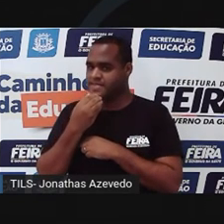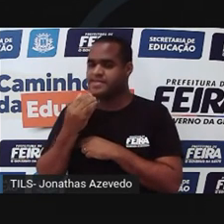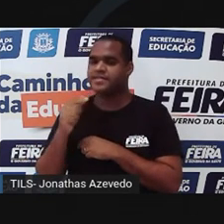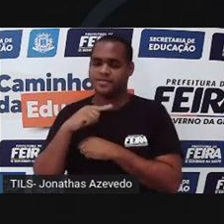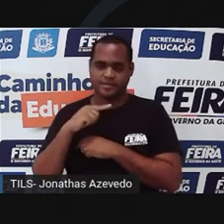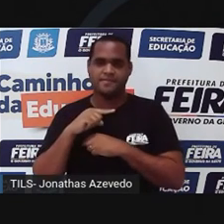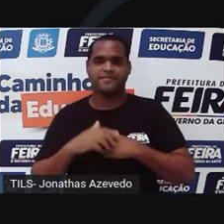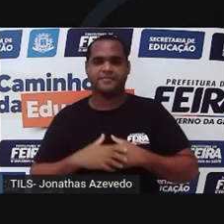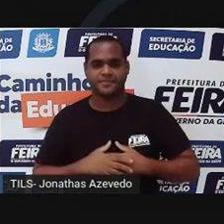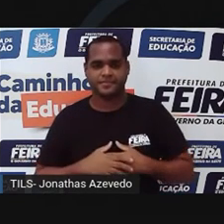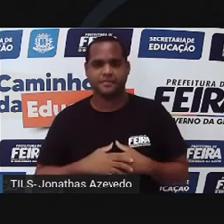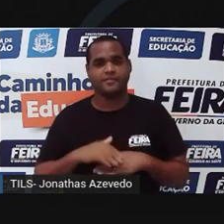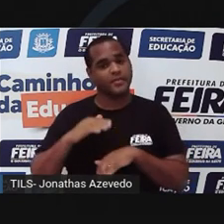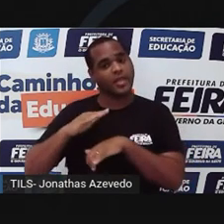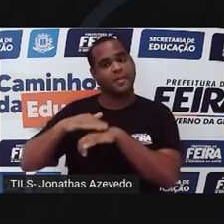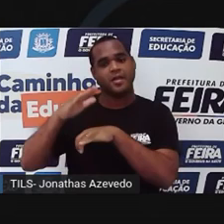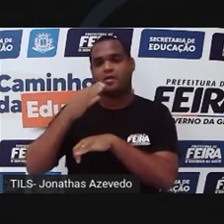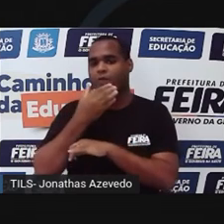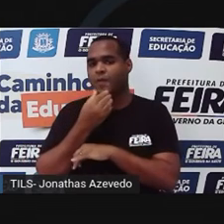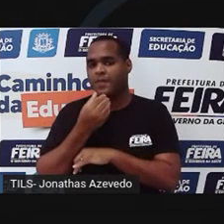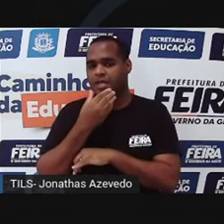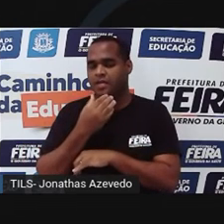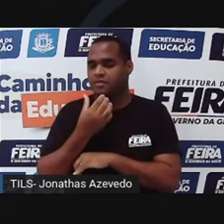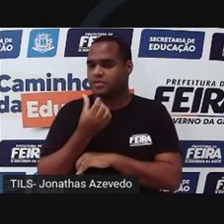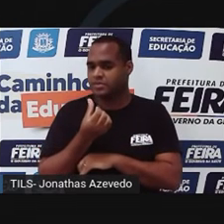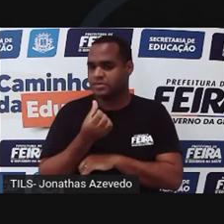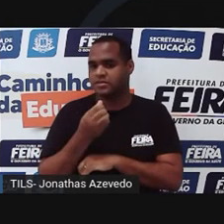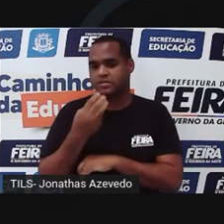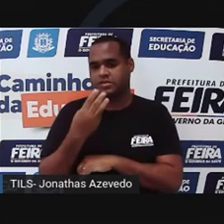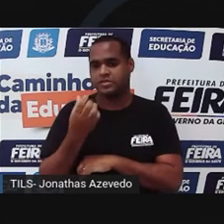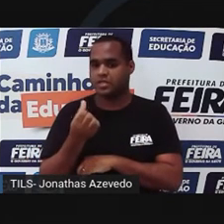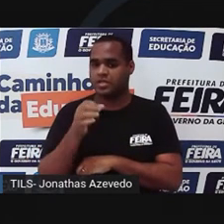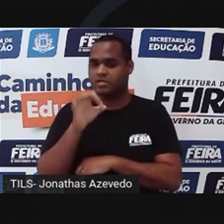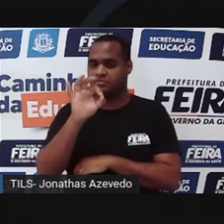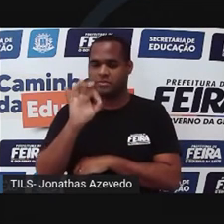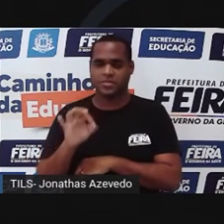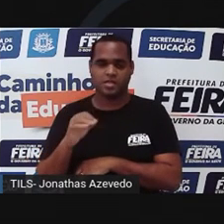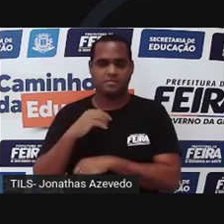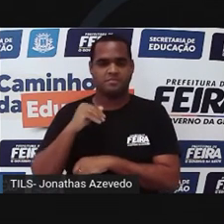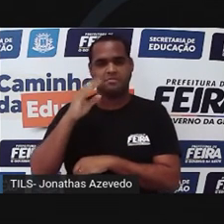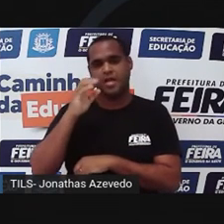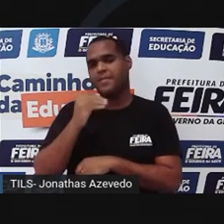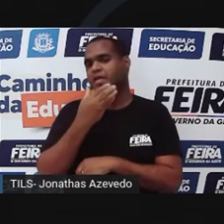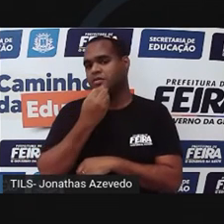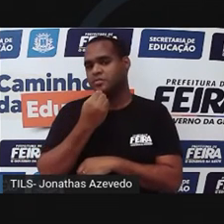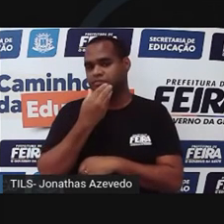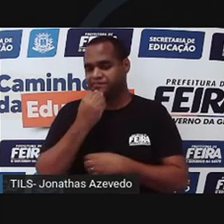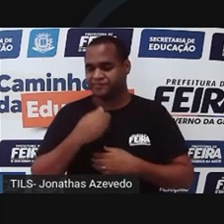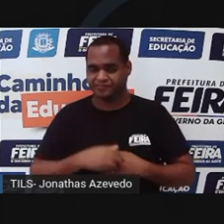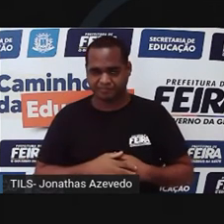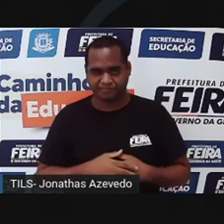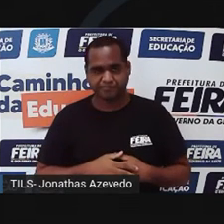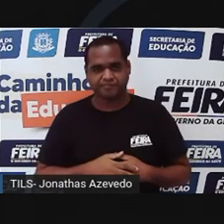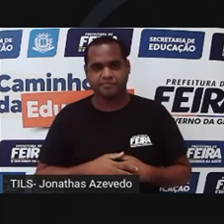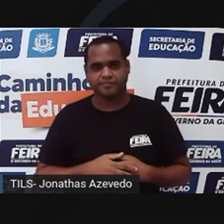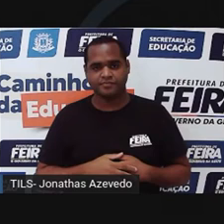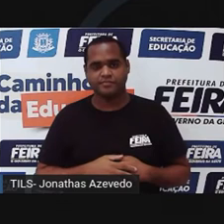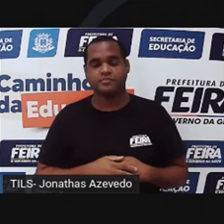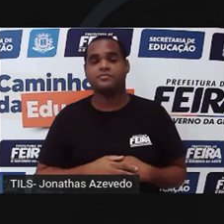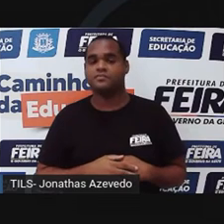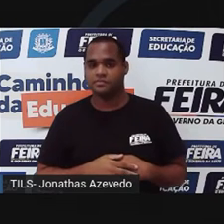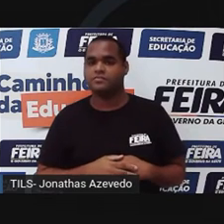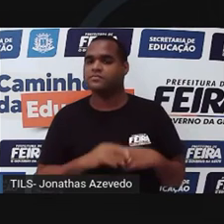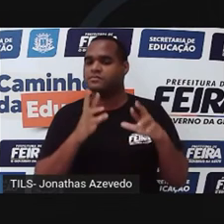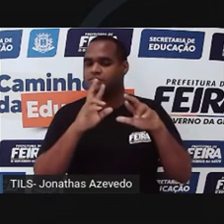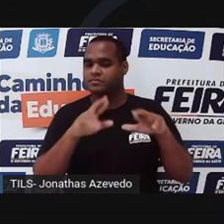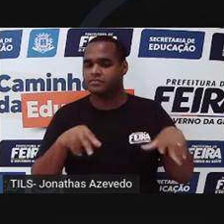A incidência é maior no homem. 36% maior na população masculina. É muito mais